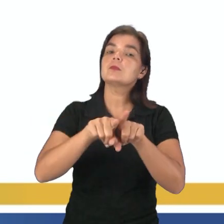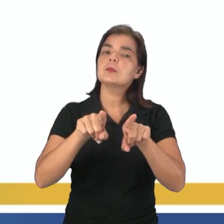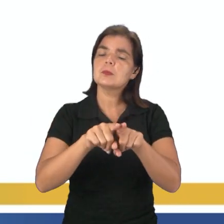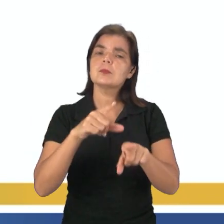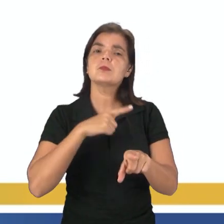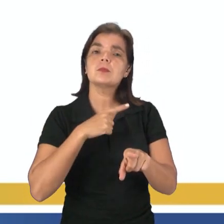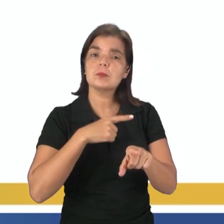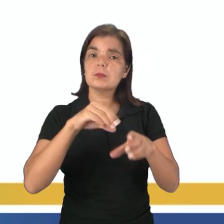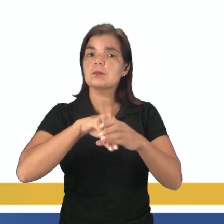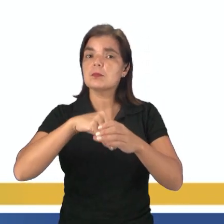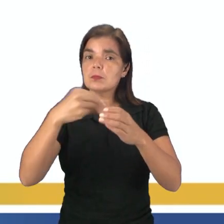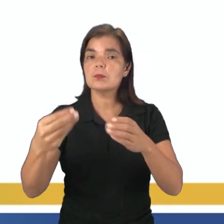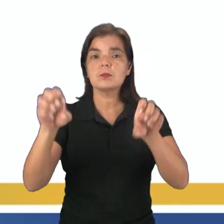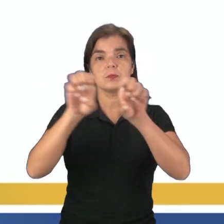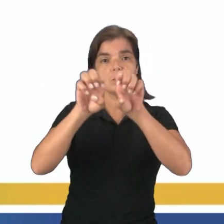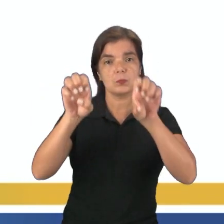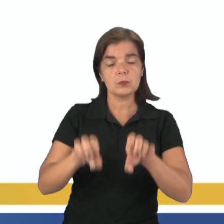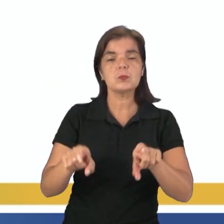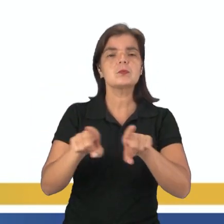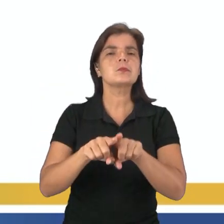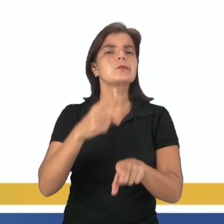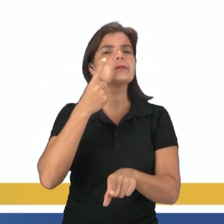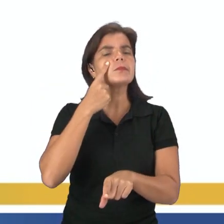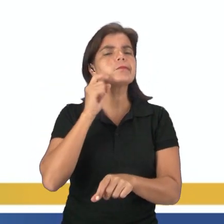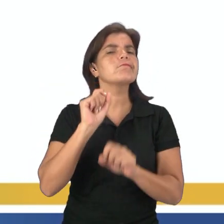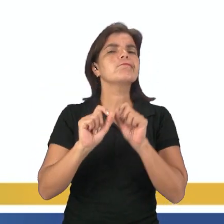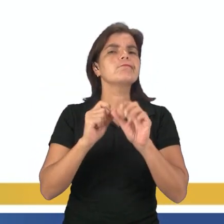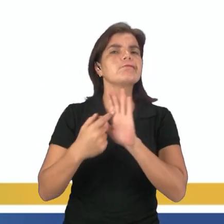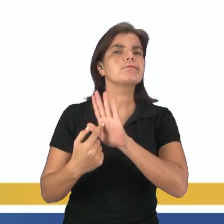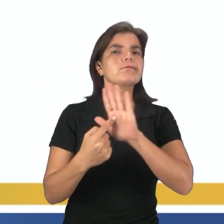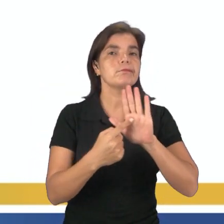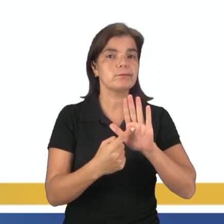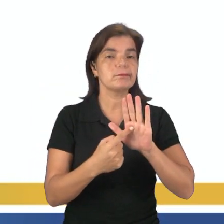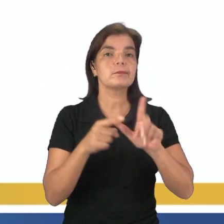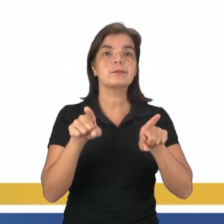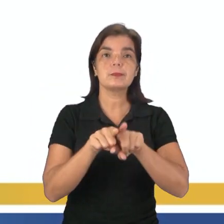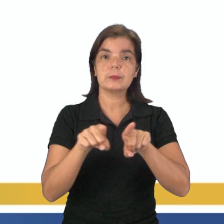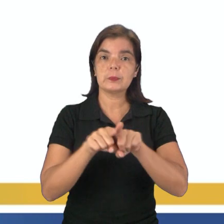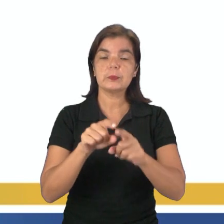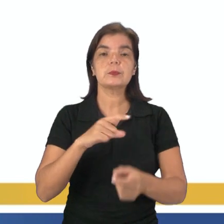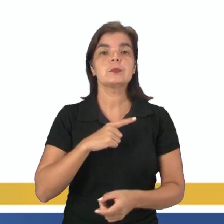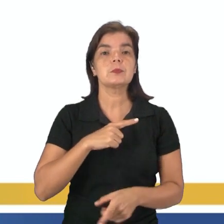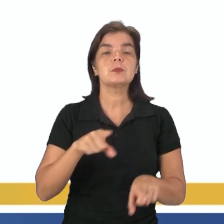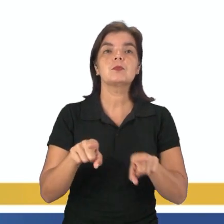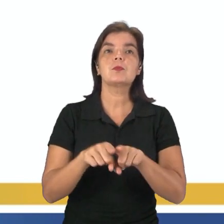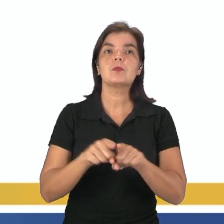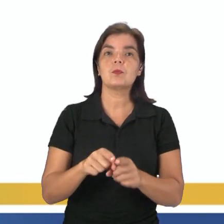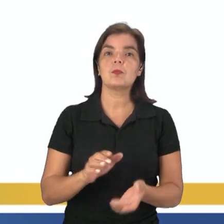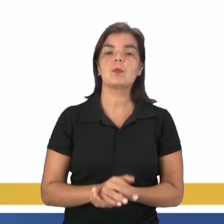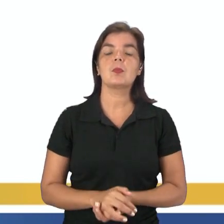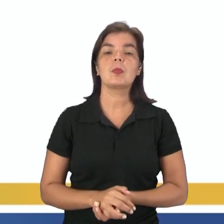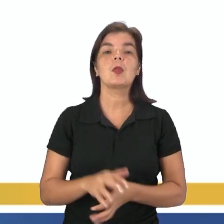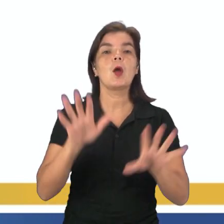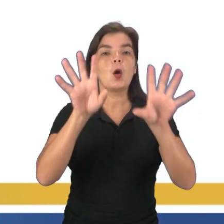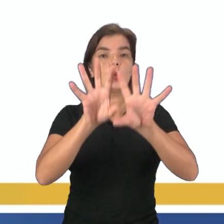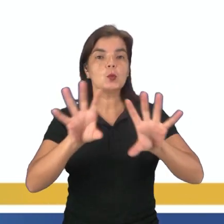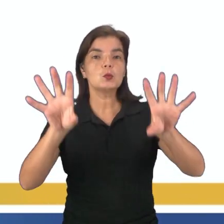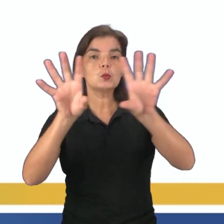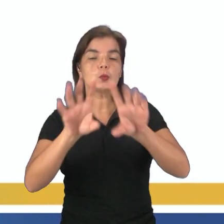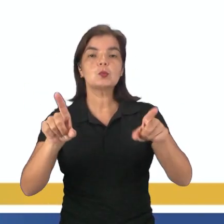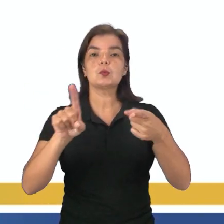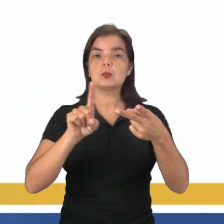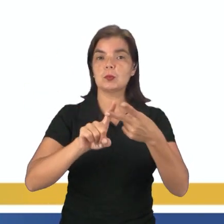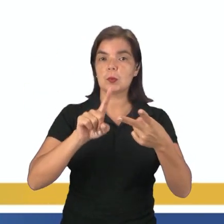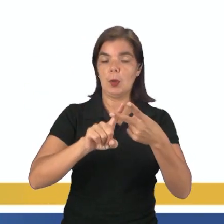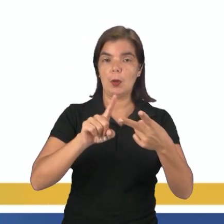também tem as estruturas externas. E o que a gente pode destacar? A gente vai já ver que nós temos aí a atmosfera, nós temos